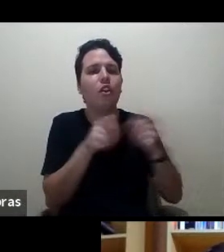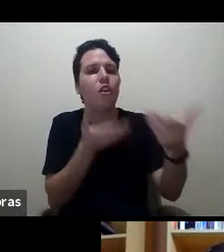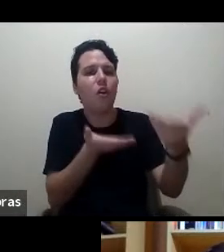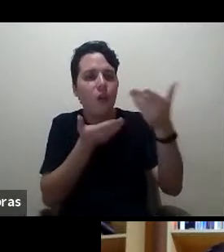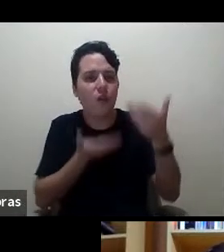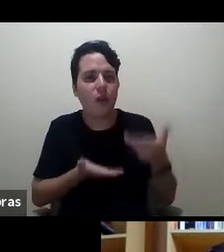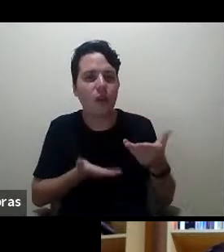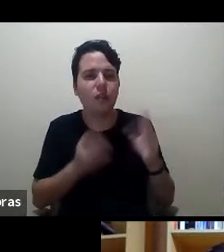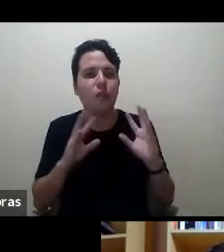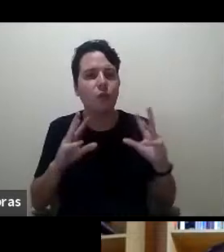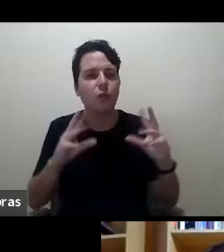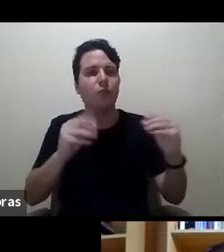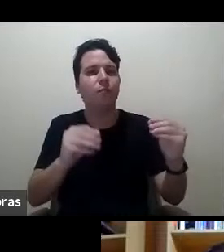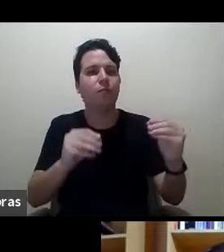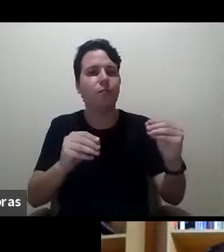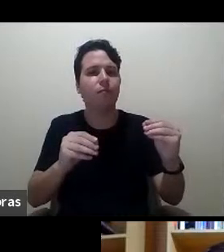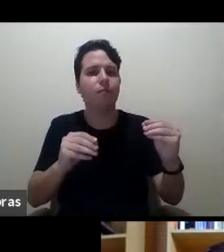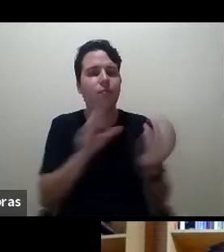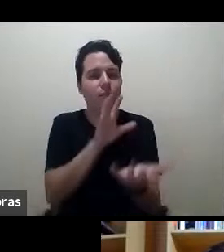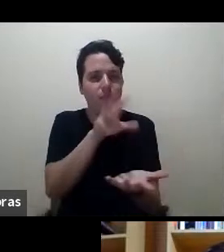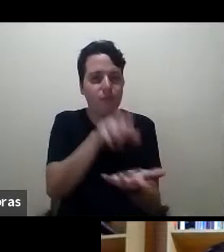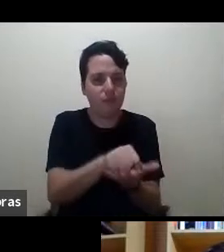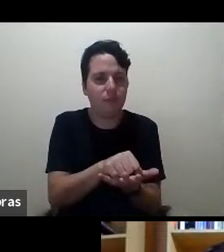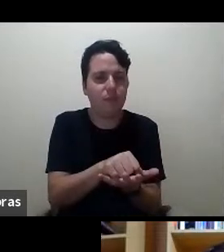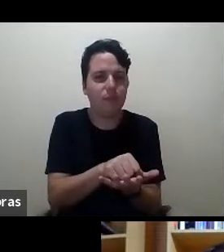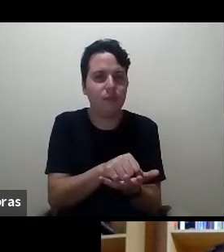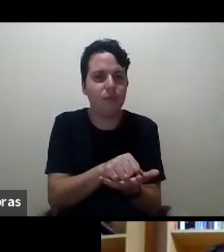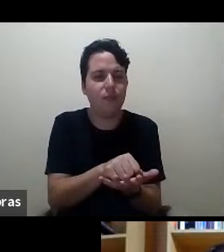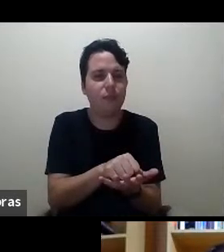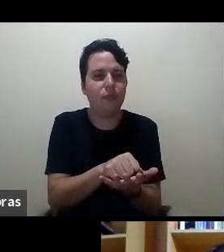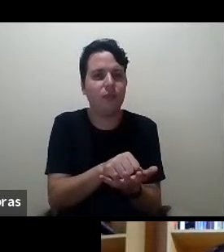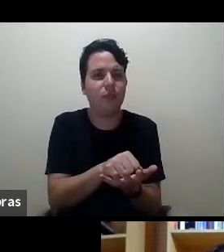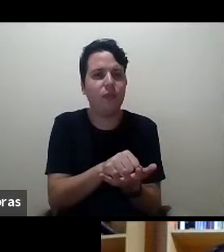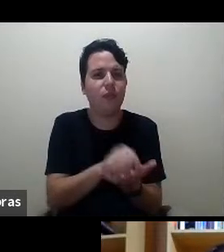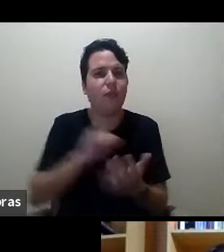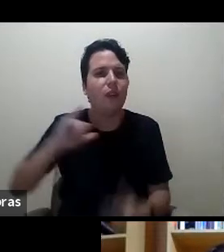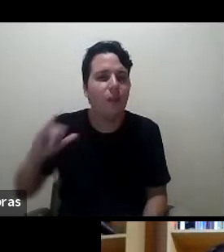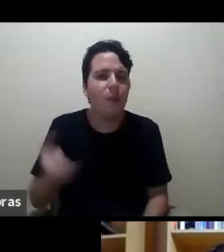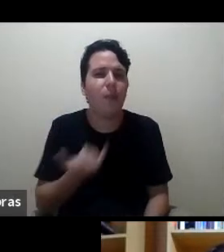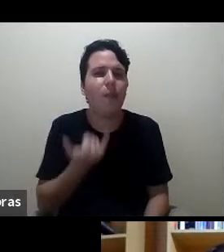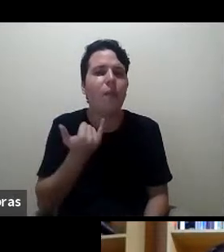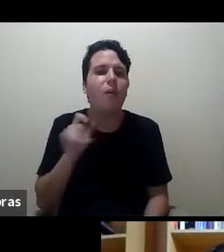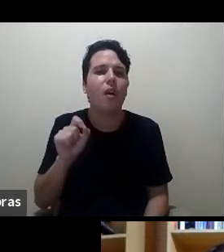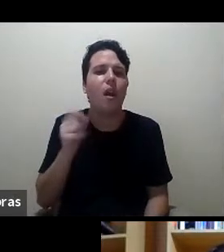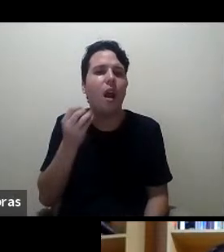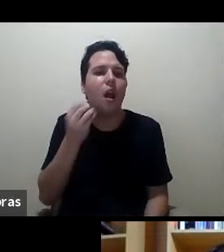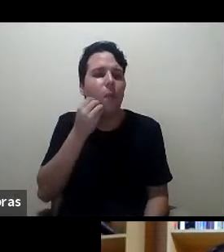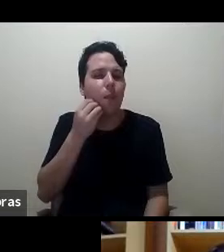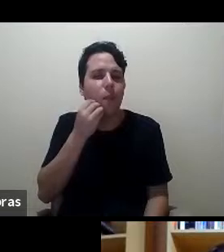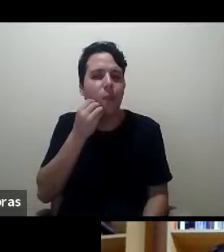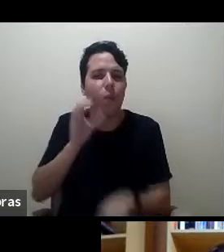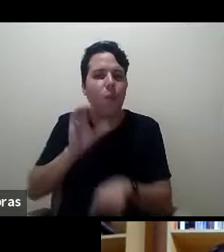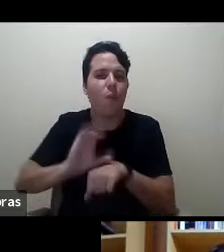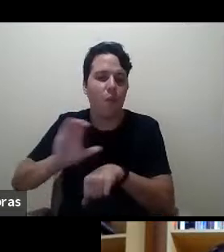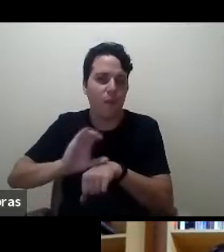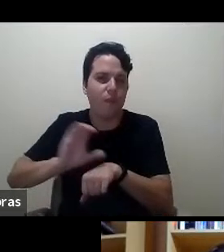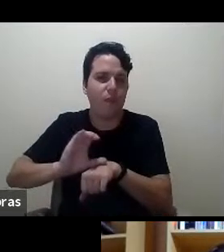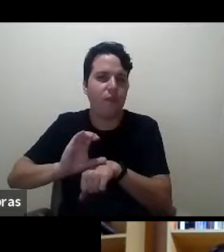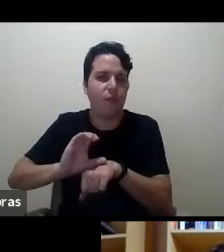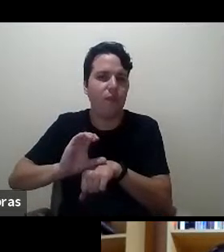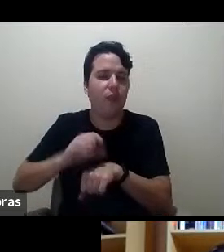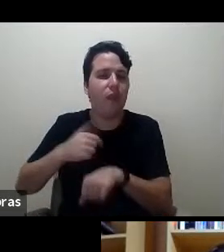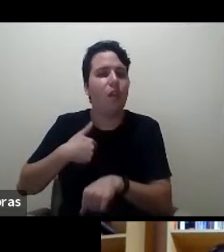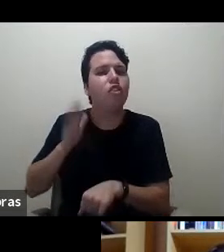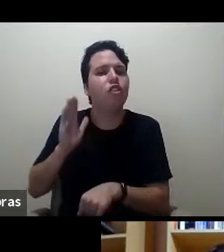para todos os que estão matriculados que aproveitem da oportunidade desse curso e eu já